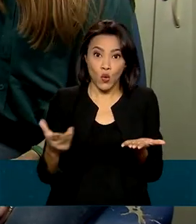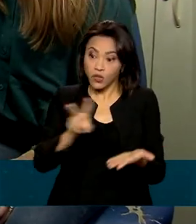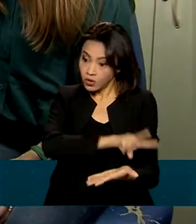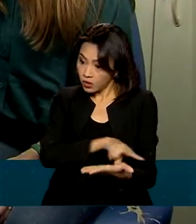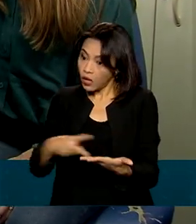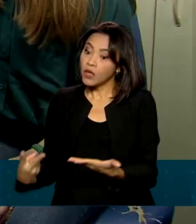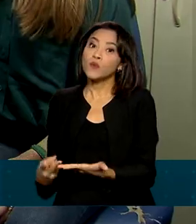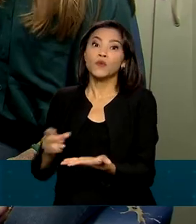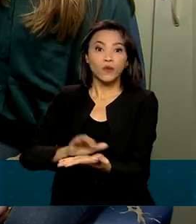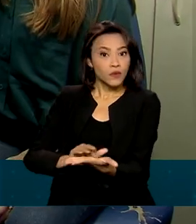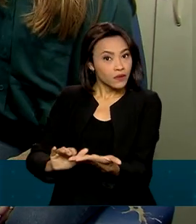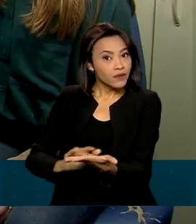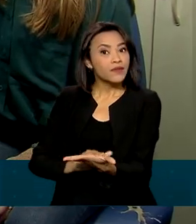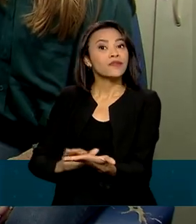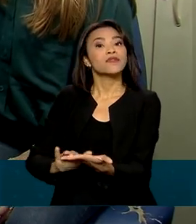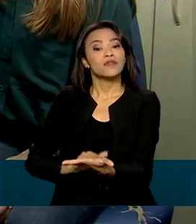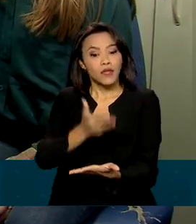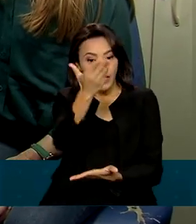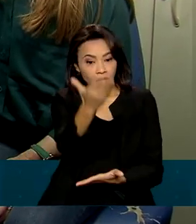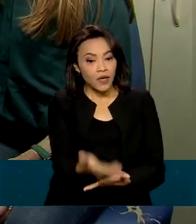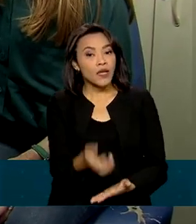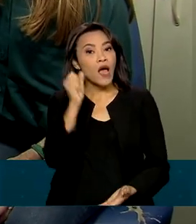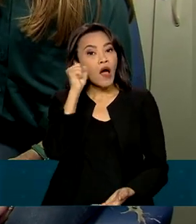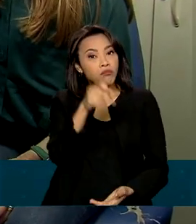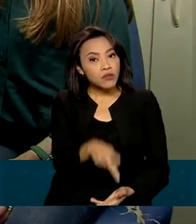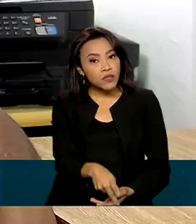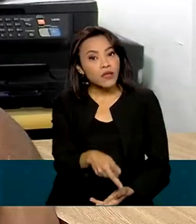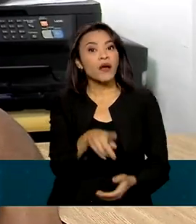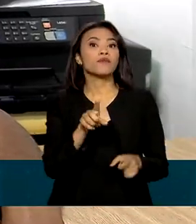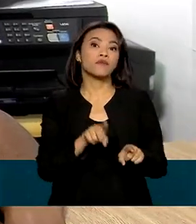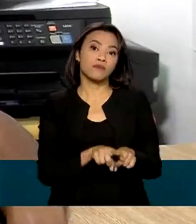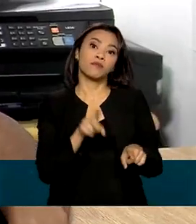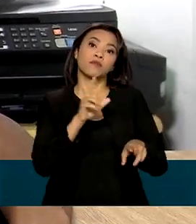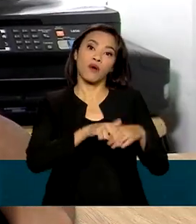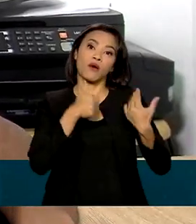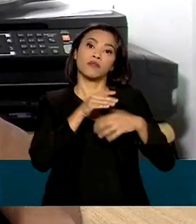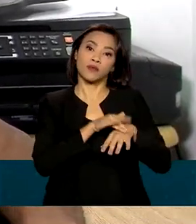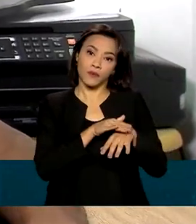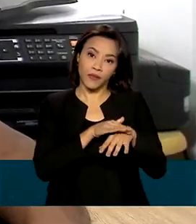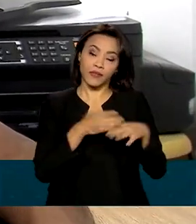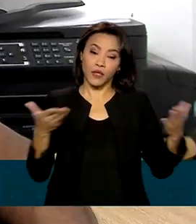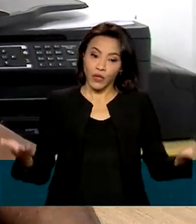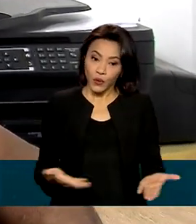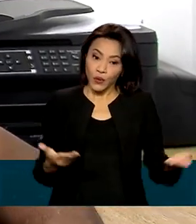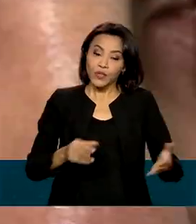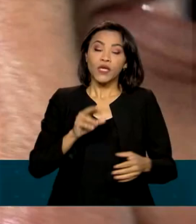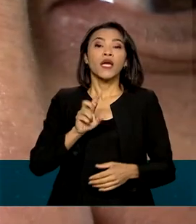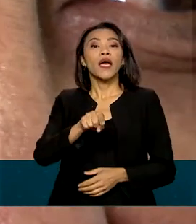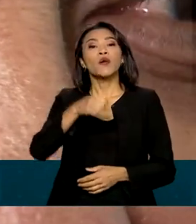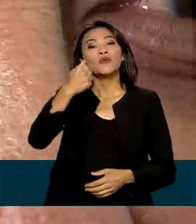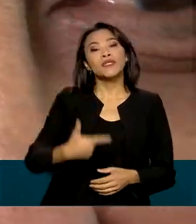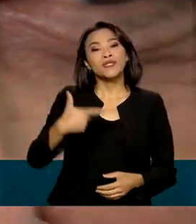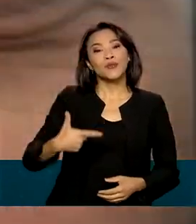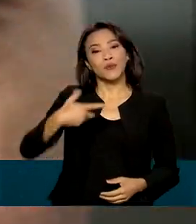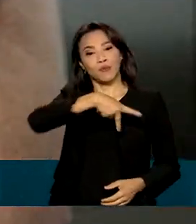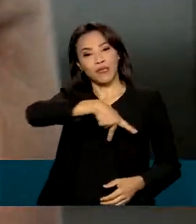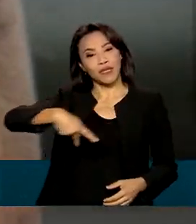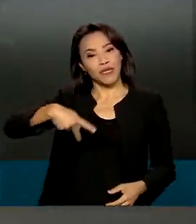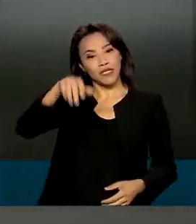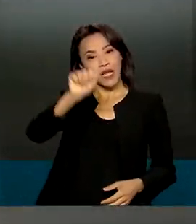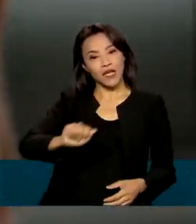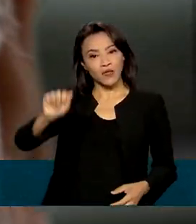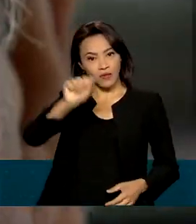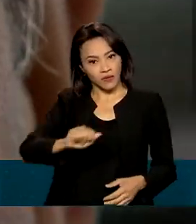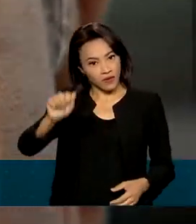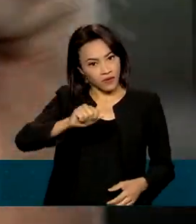neste código. Ele foi aposentado por invalidez e é o atual vice-presidente da Associação Brasiliense